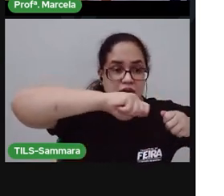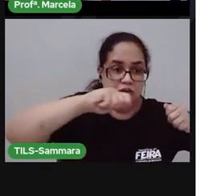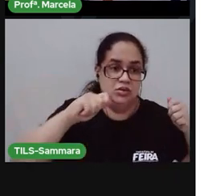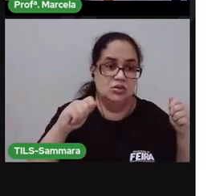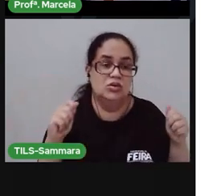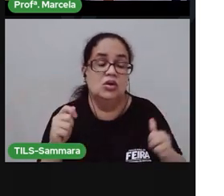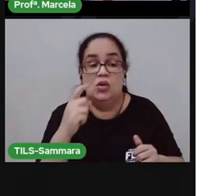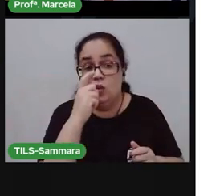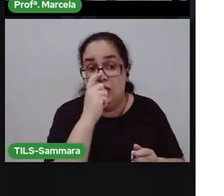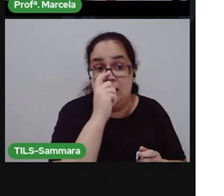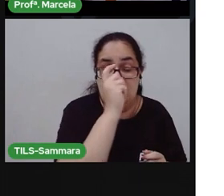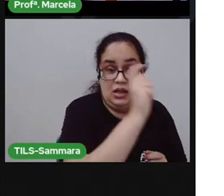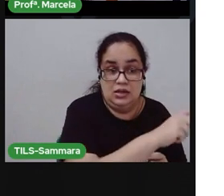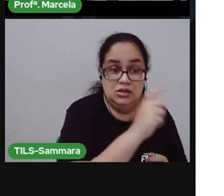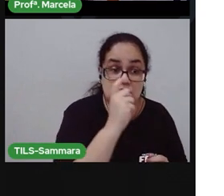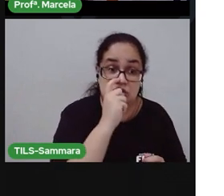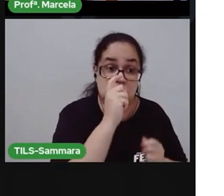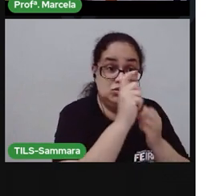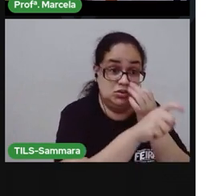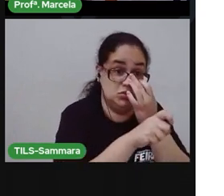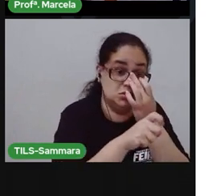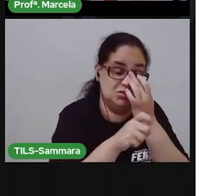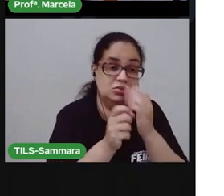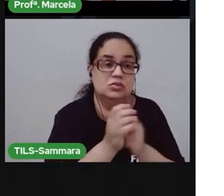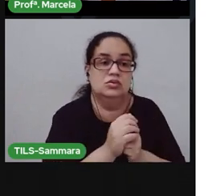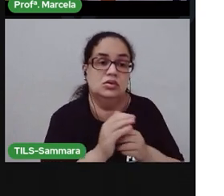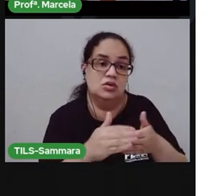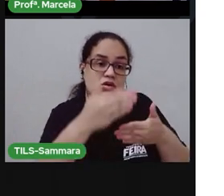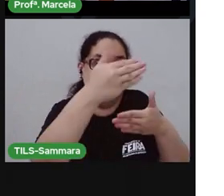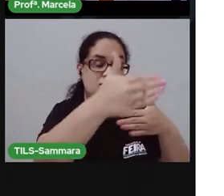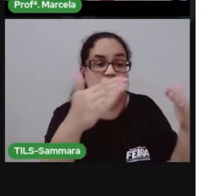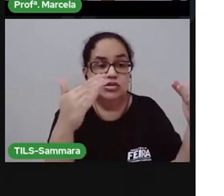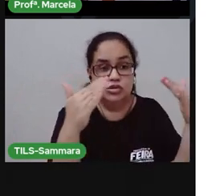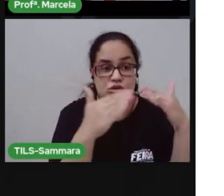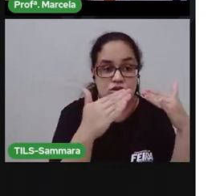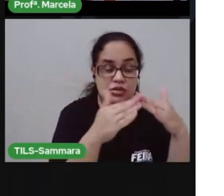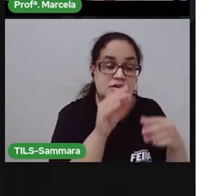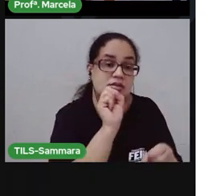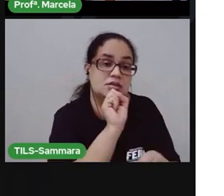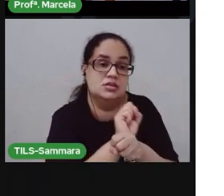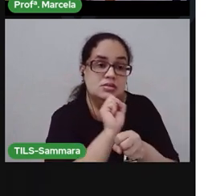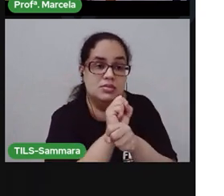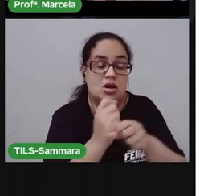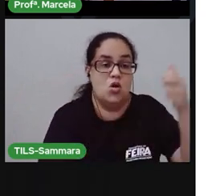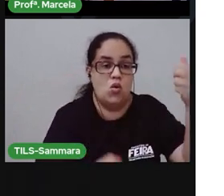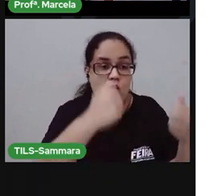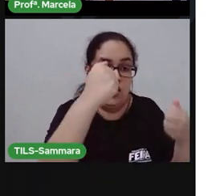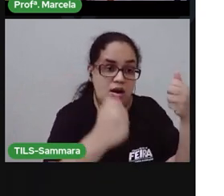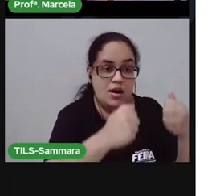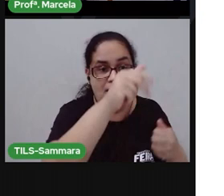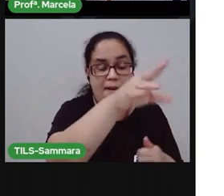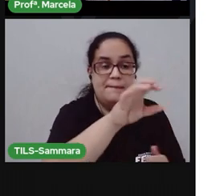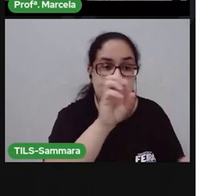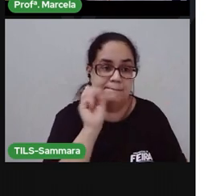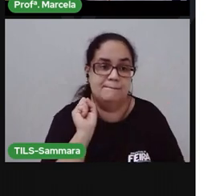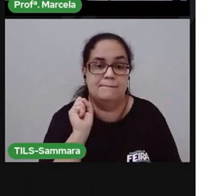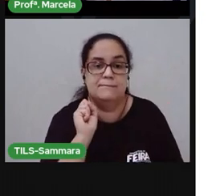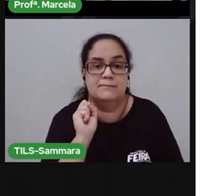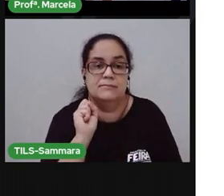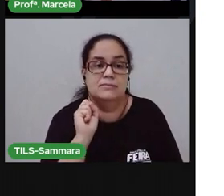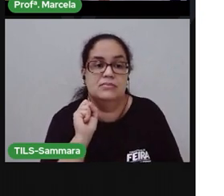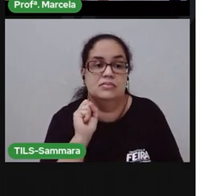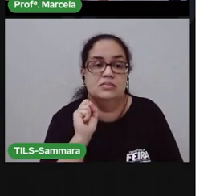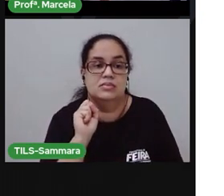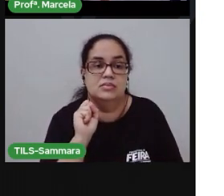lá no lixo, né? Se for colocar o lixo na frente de casa para esperar o caminhão passar para pegar, né? Os